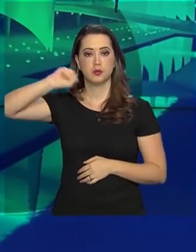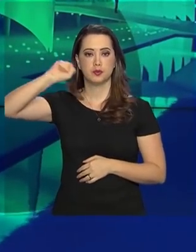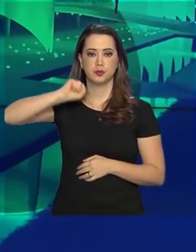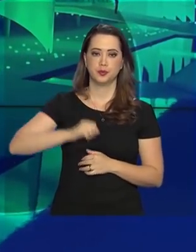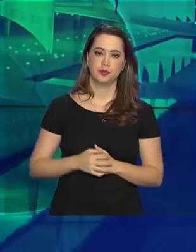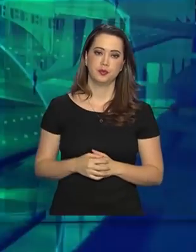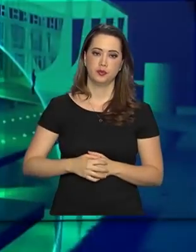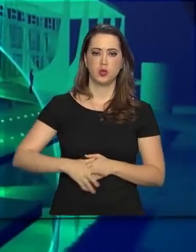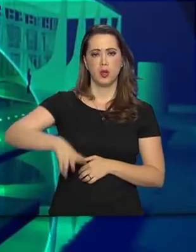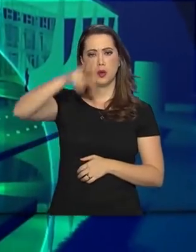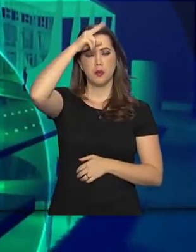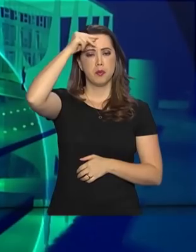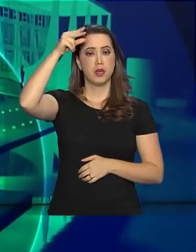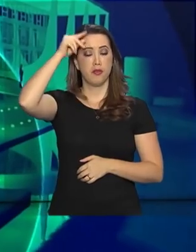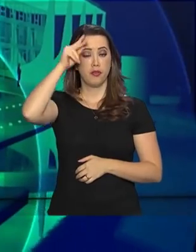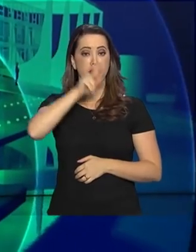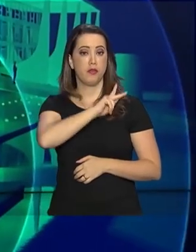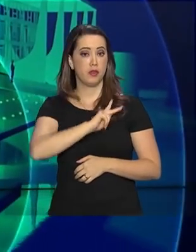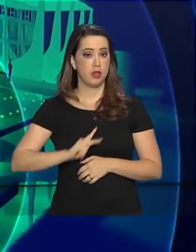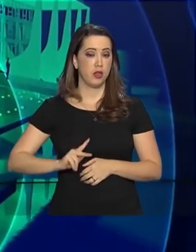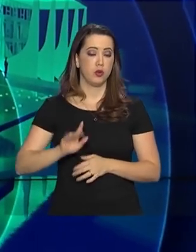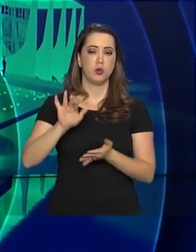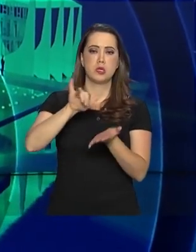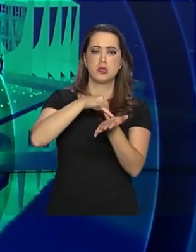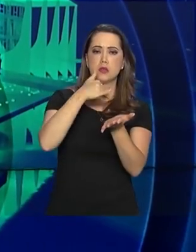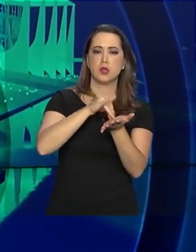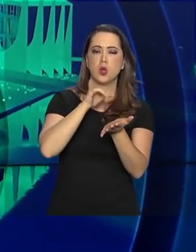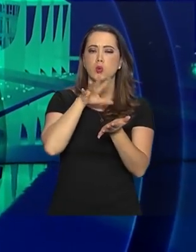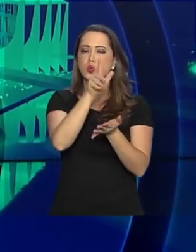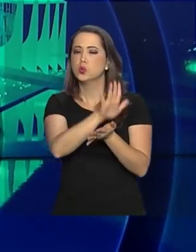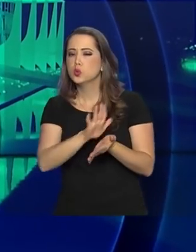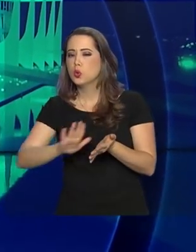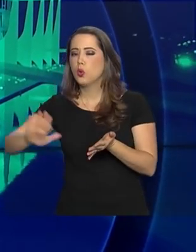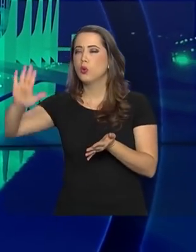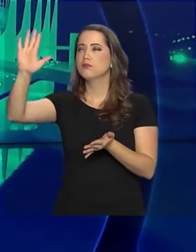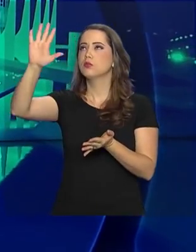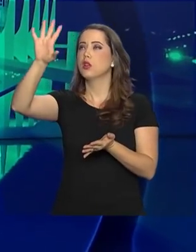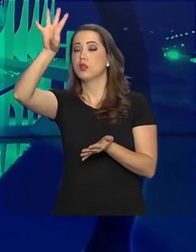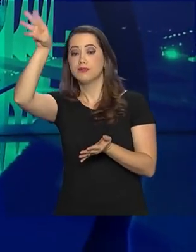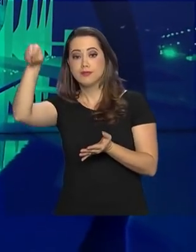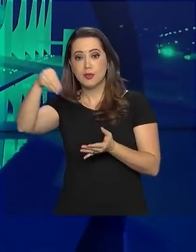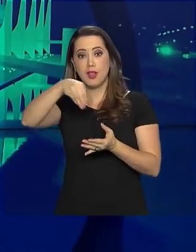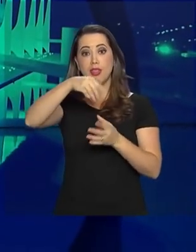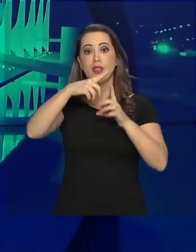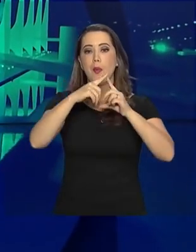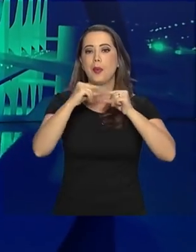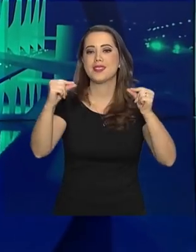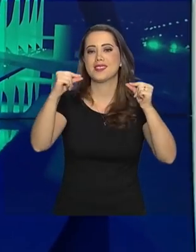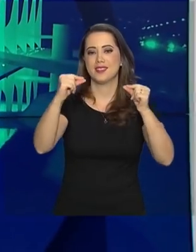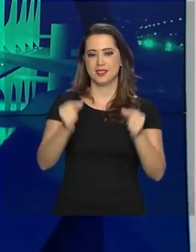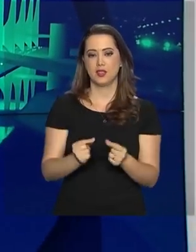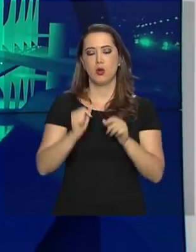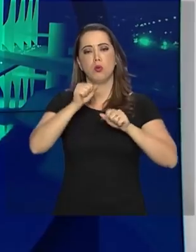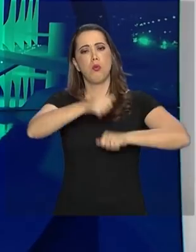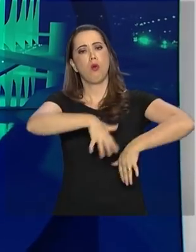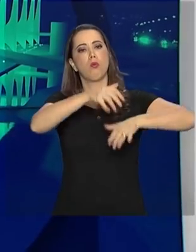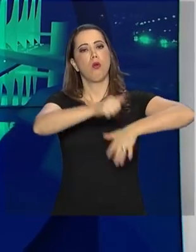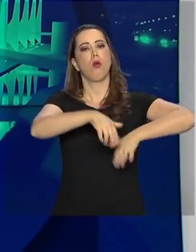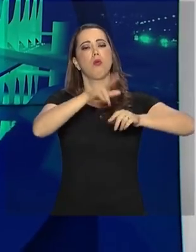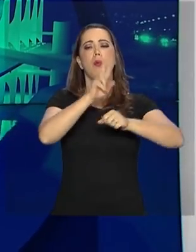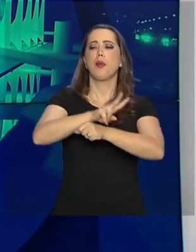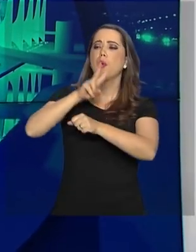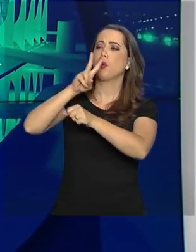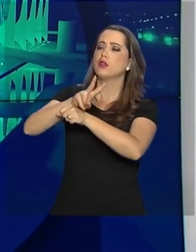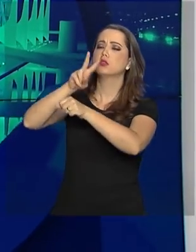abril. Prefeitos, vereadores e secretários de todo o país estão em Brasília para mais uma marcha em defesa dos